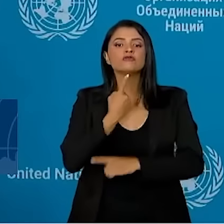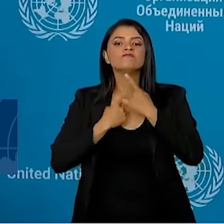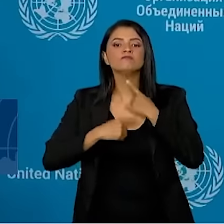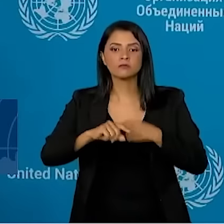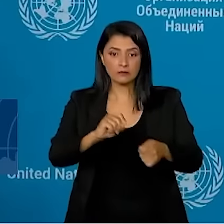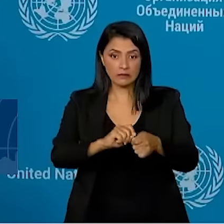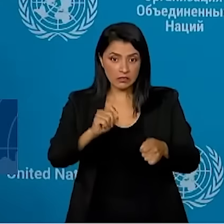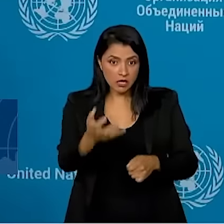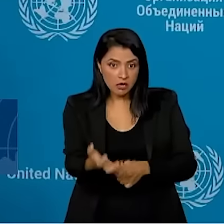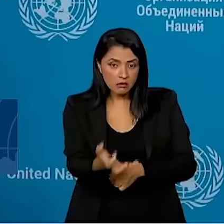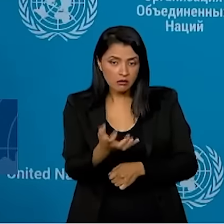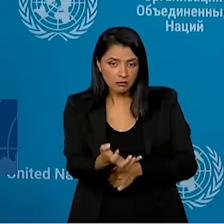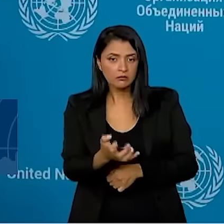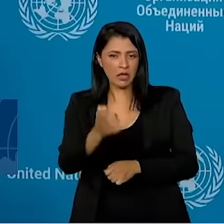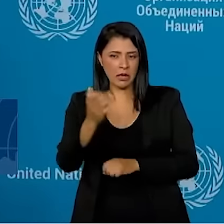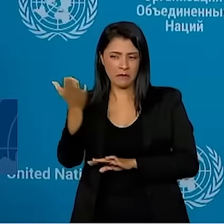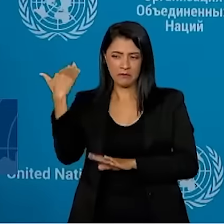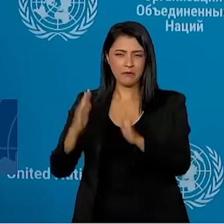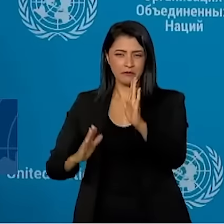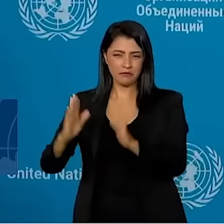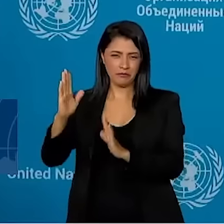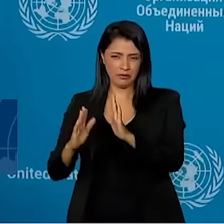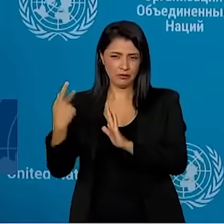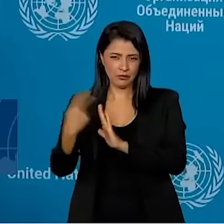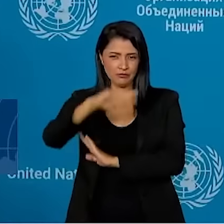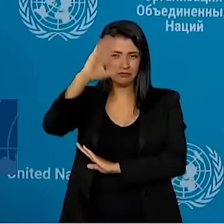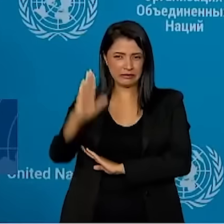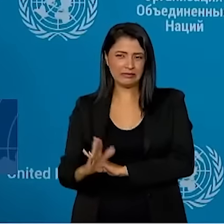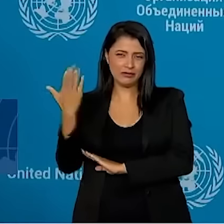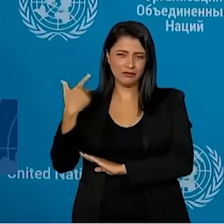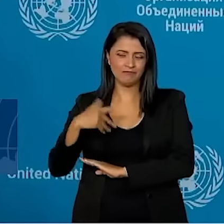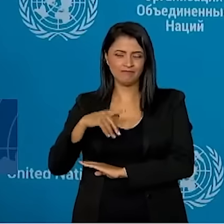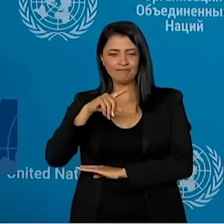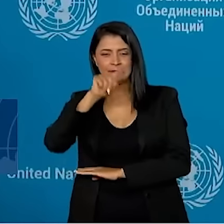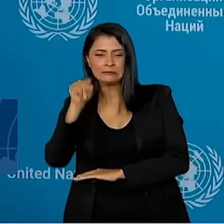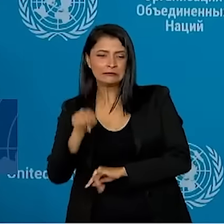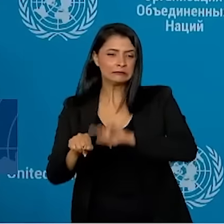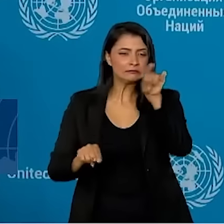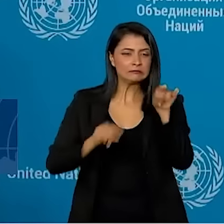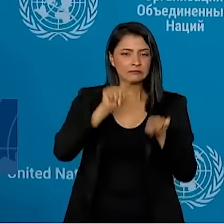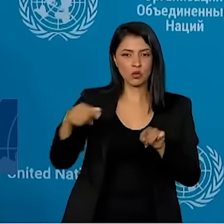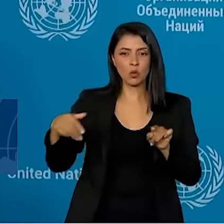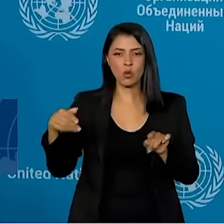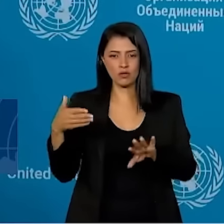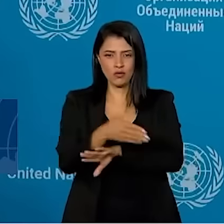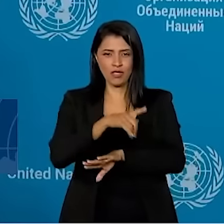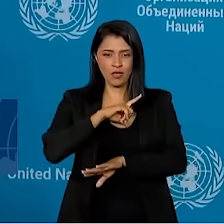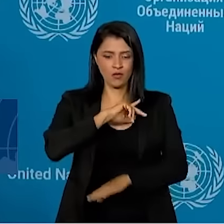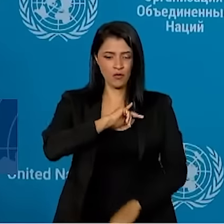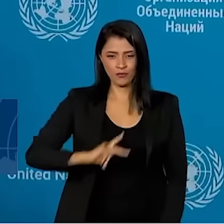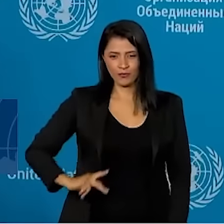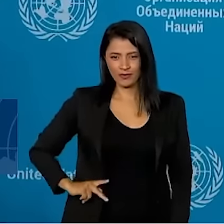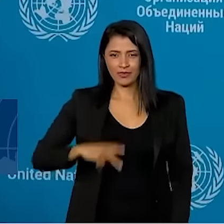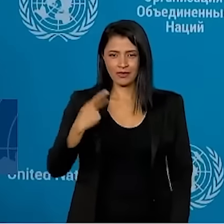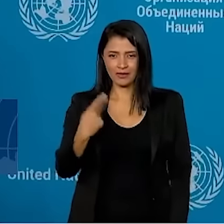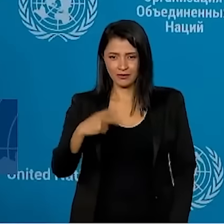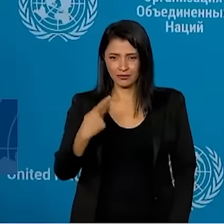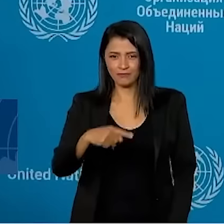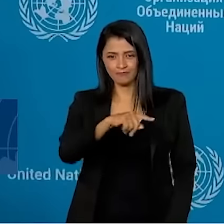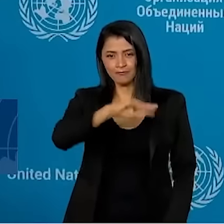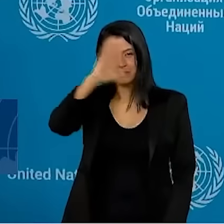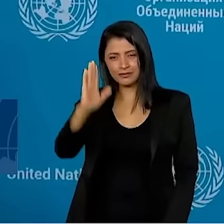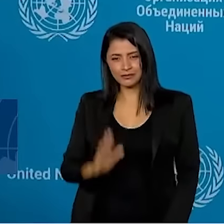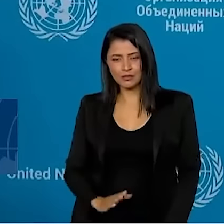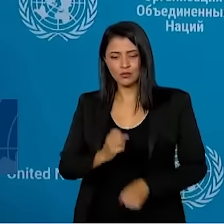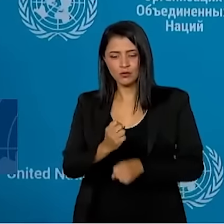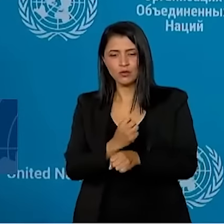período do Brasil de muita incerteza. Quando eu cheguei na presidência da República, em 2003, esse